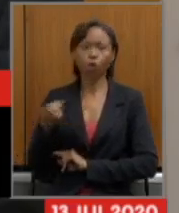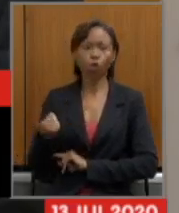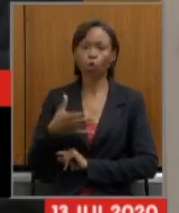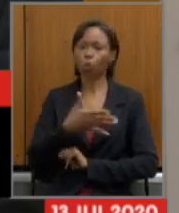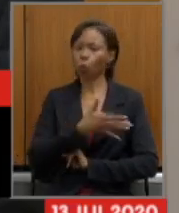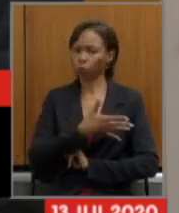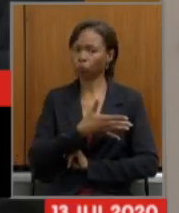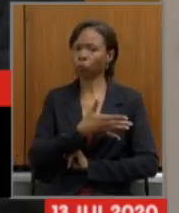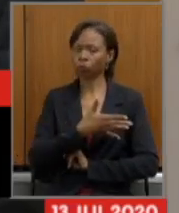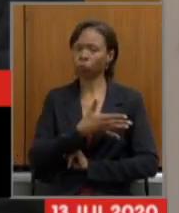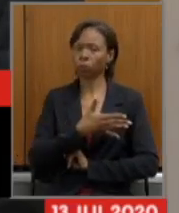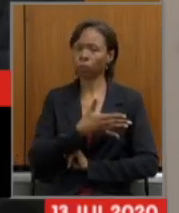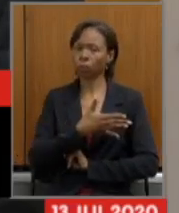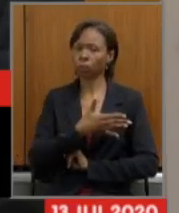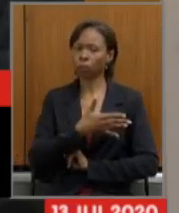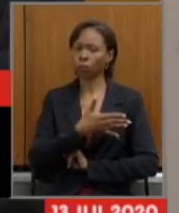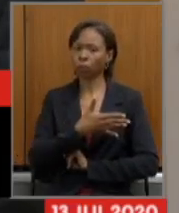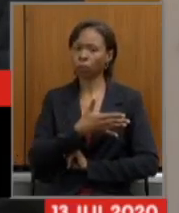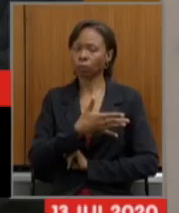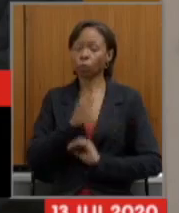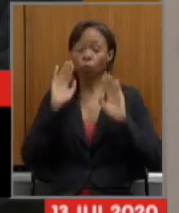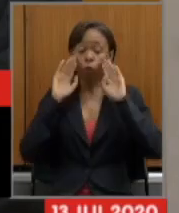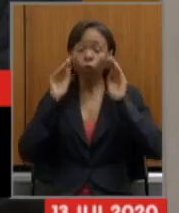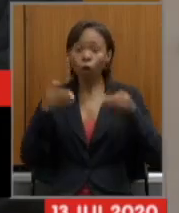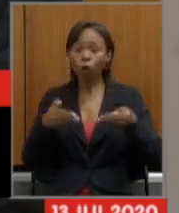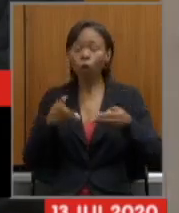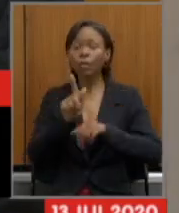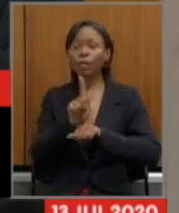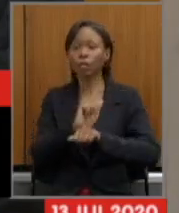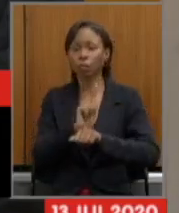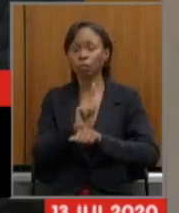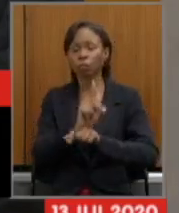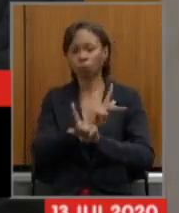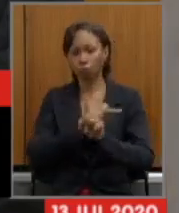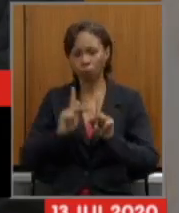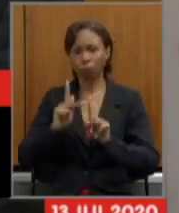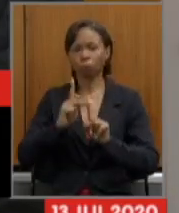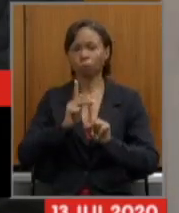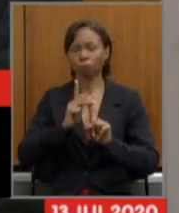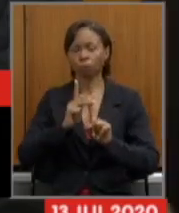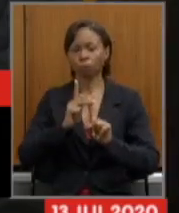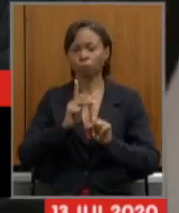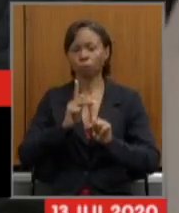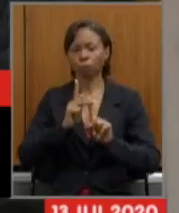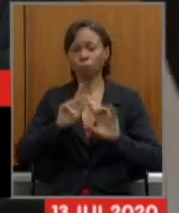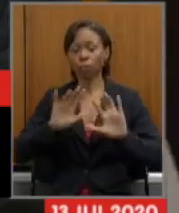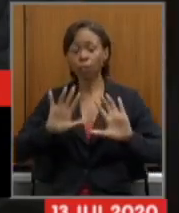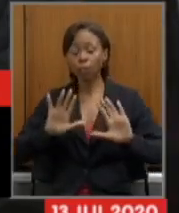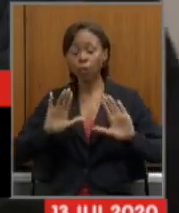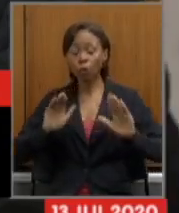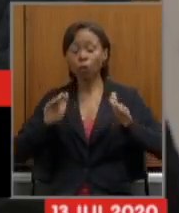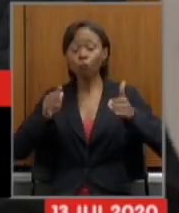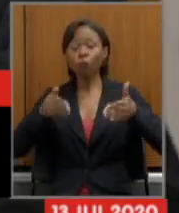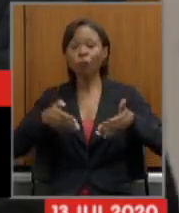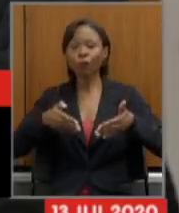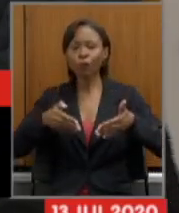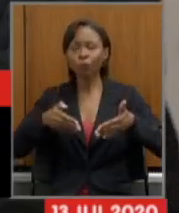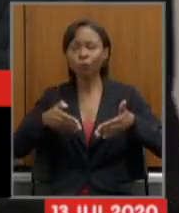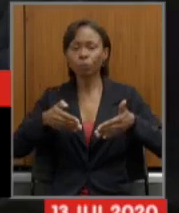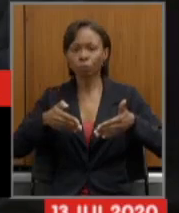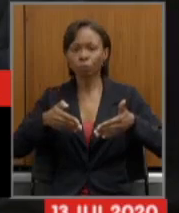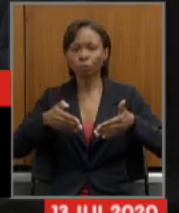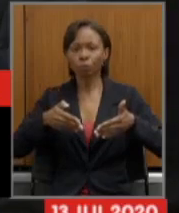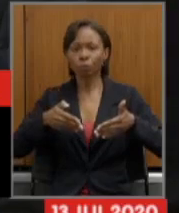foco na gestão previdenciária e irá centralizar a concessão